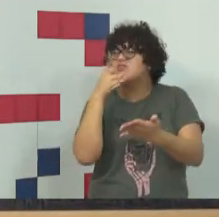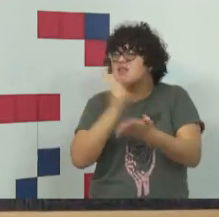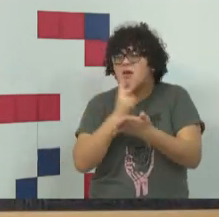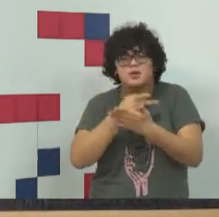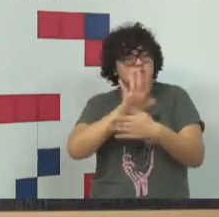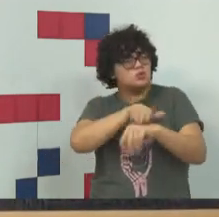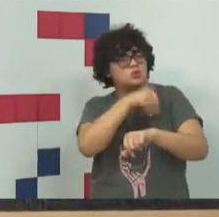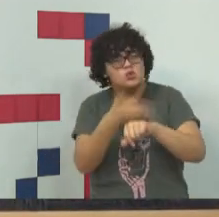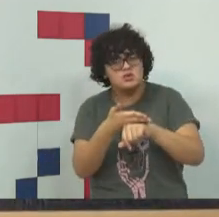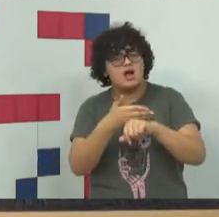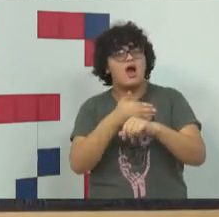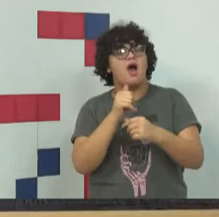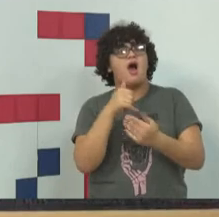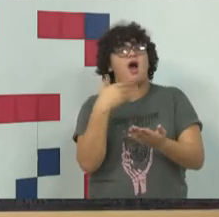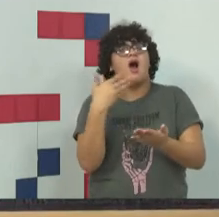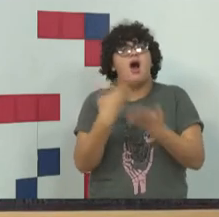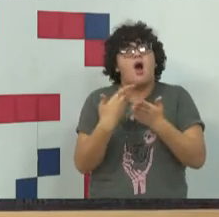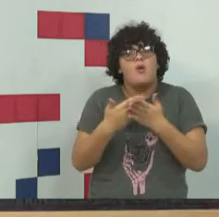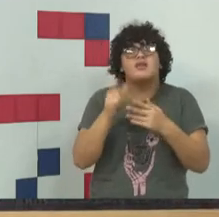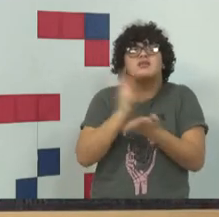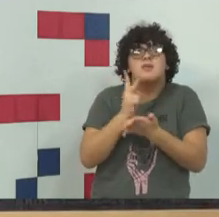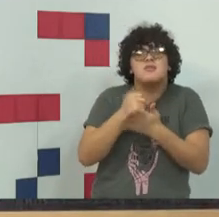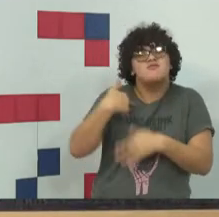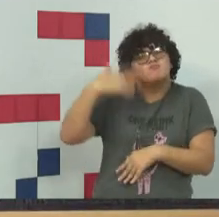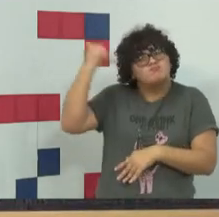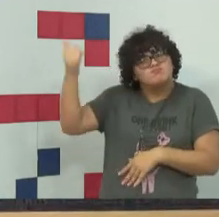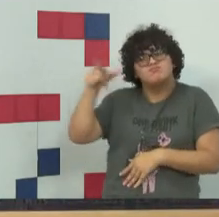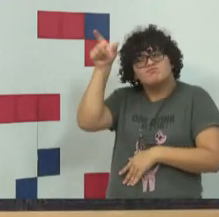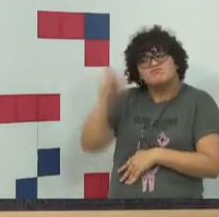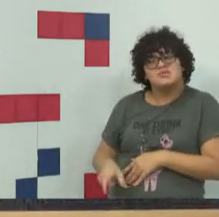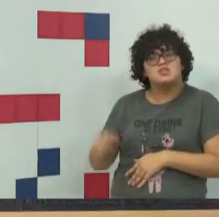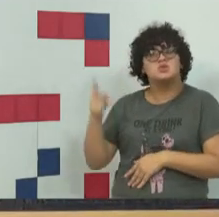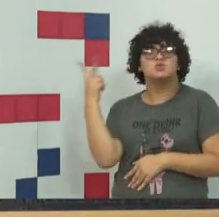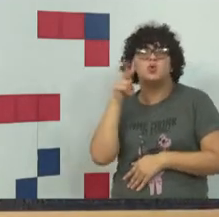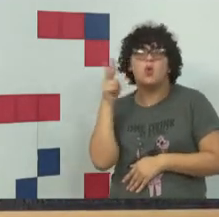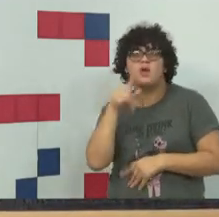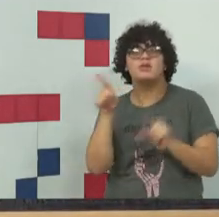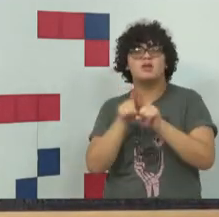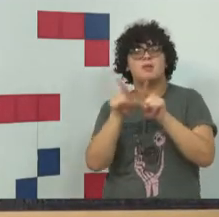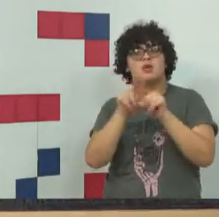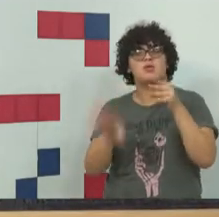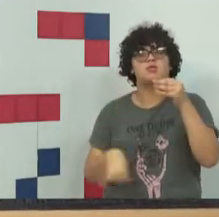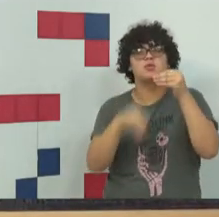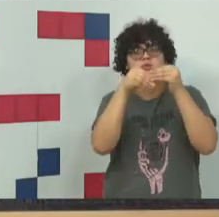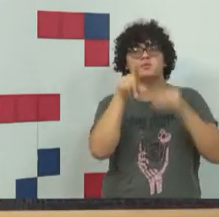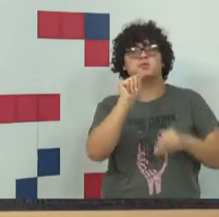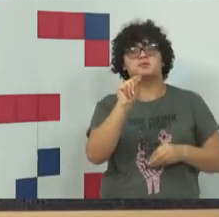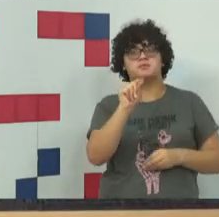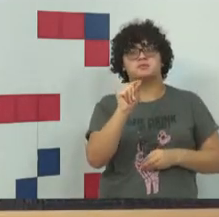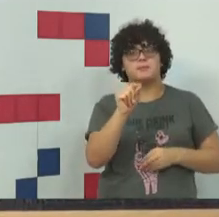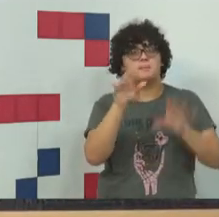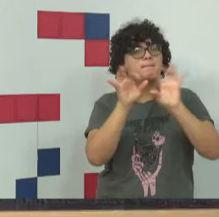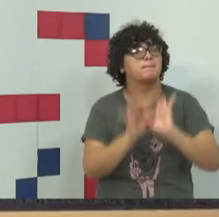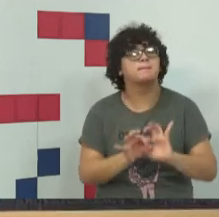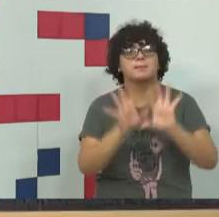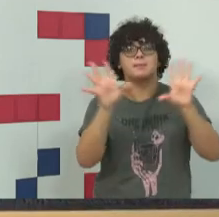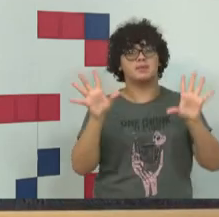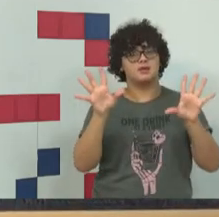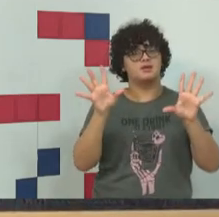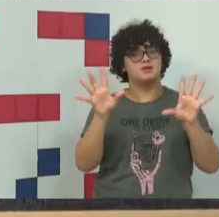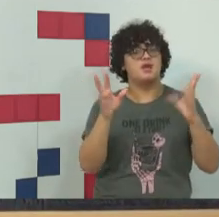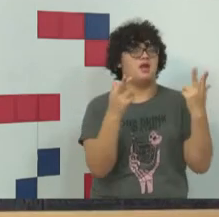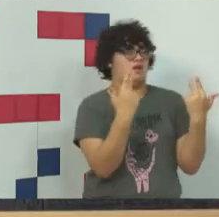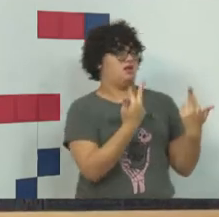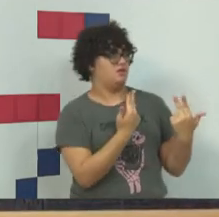muito fã da sua história, da sua carreira, da pessoa que ela é, ela complementou. Liberdade rima com